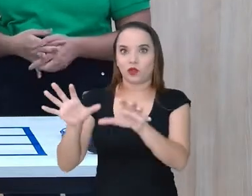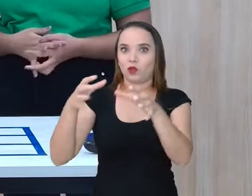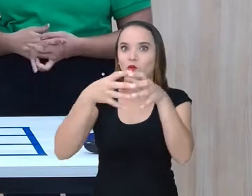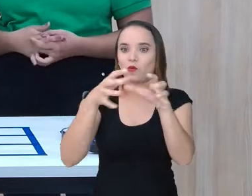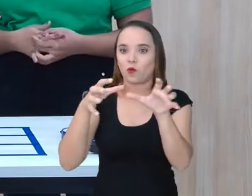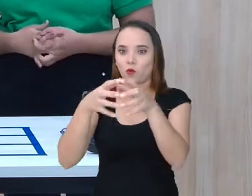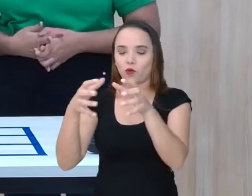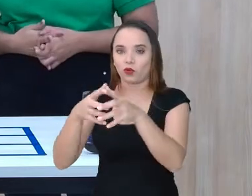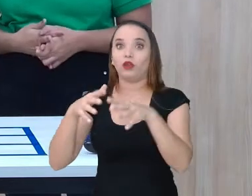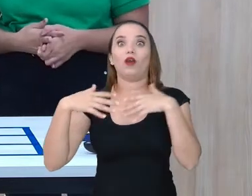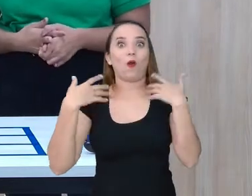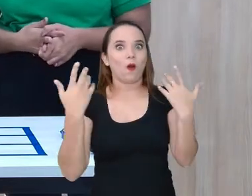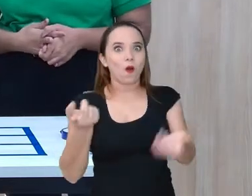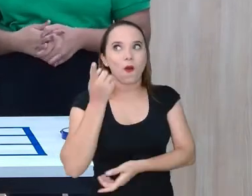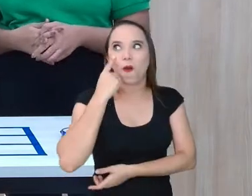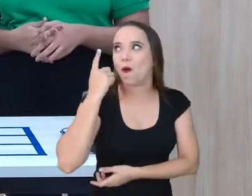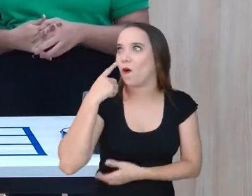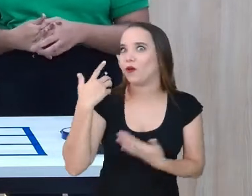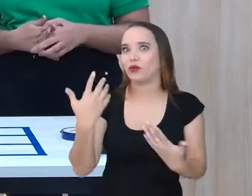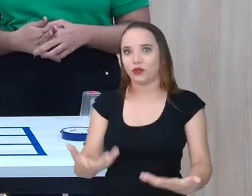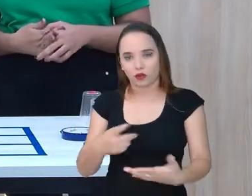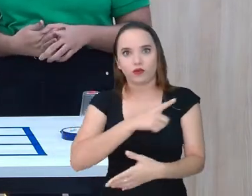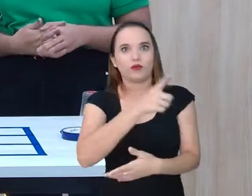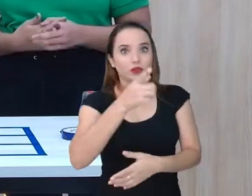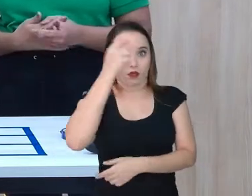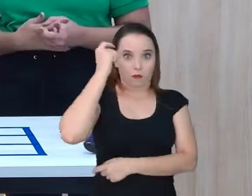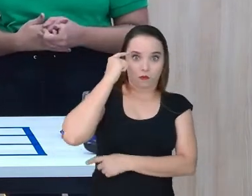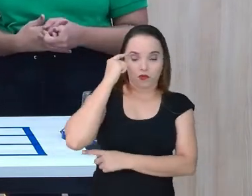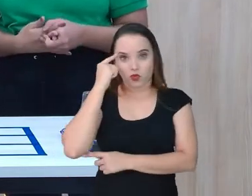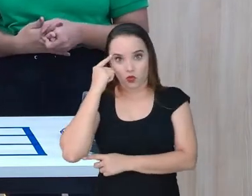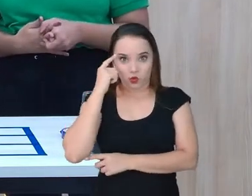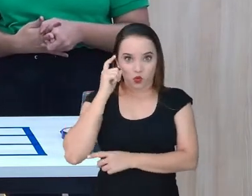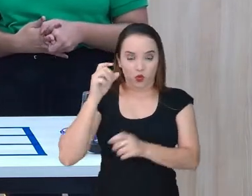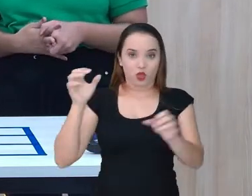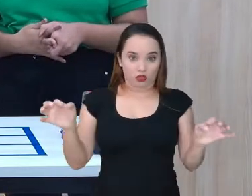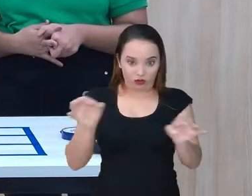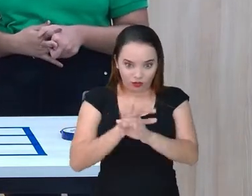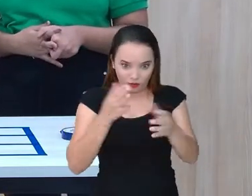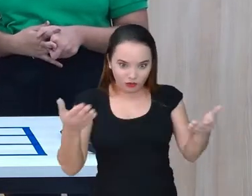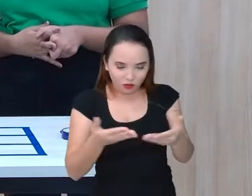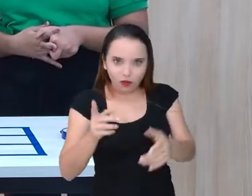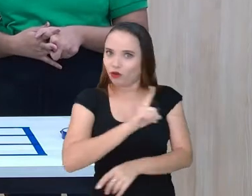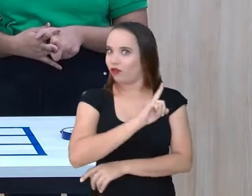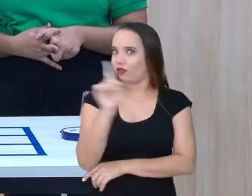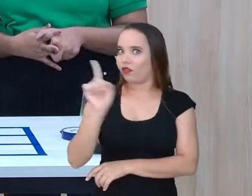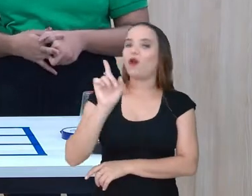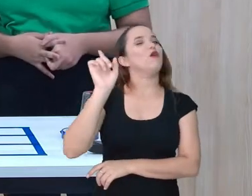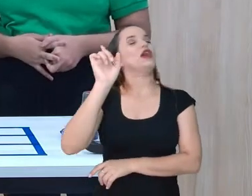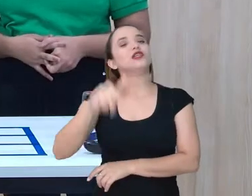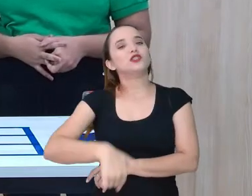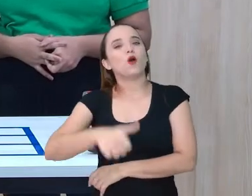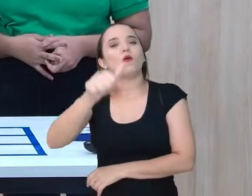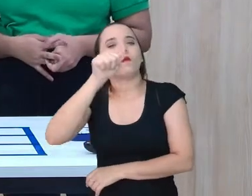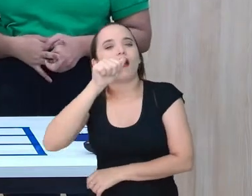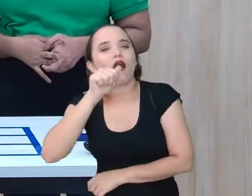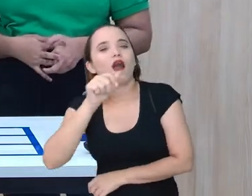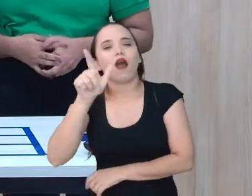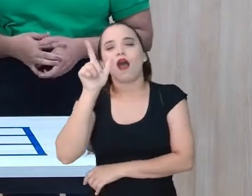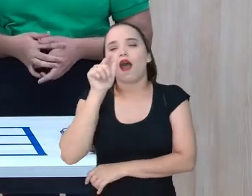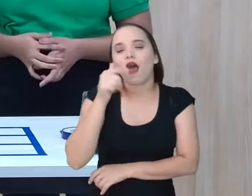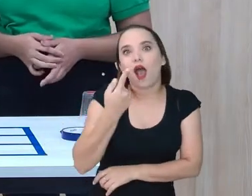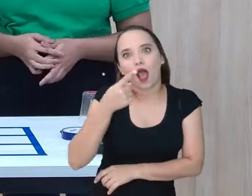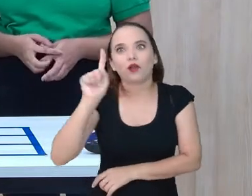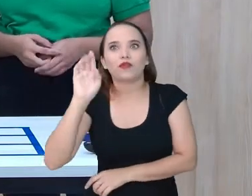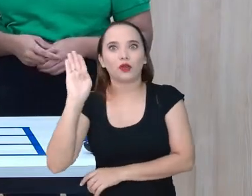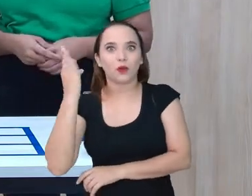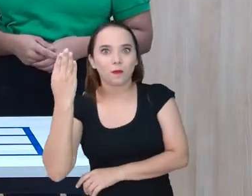largar agora, não, vai tomar uma água agora, respirar. É só o tempo, vai lá no banheiro, pega uma coisinha e